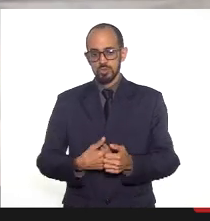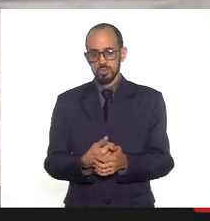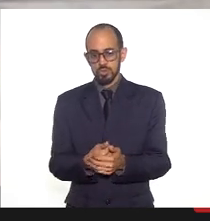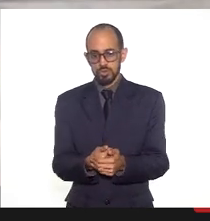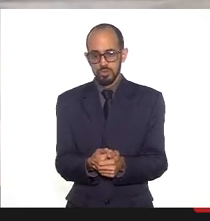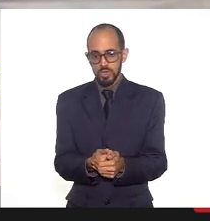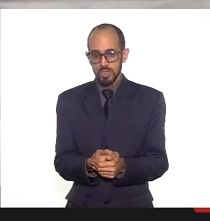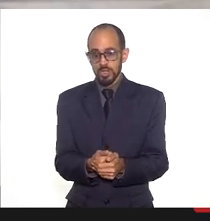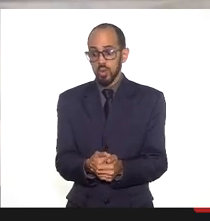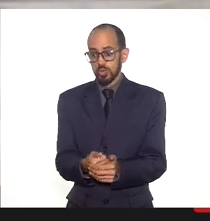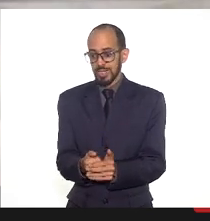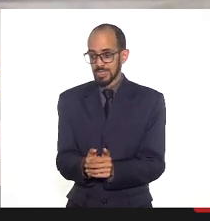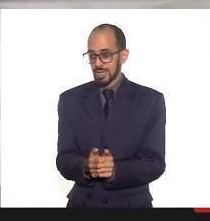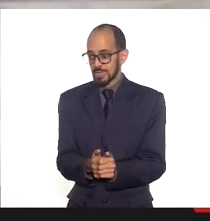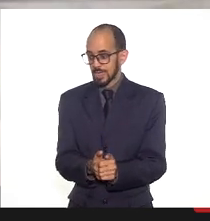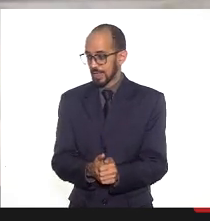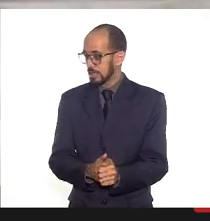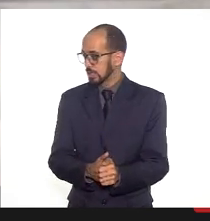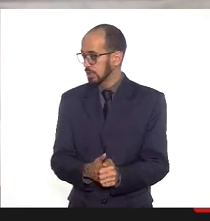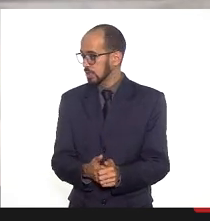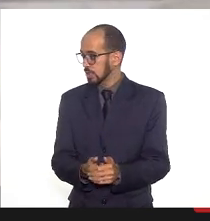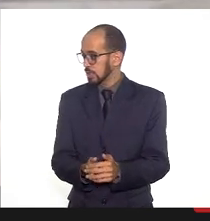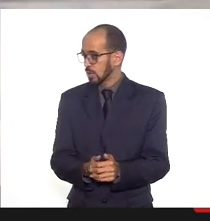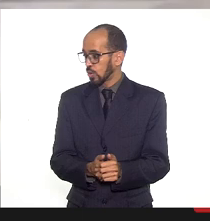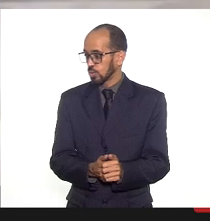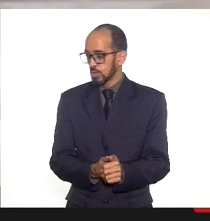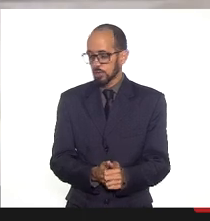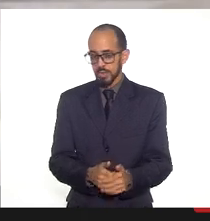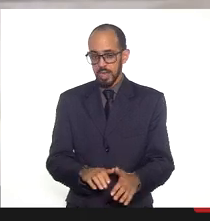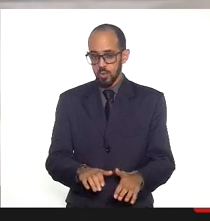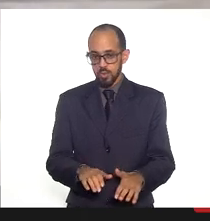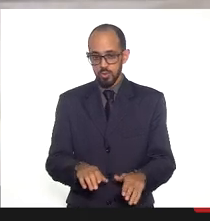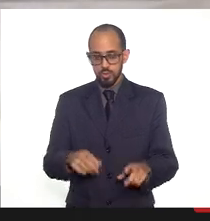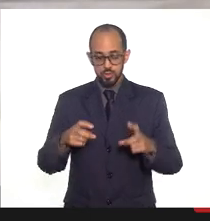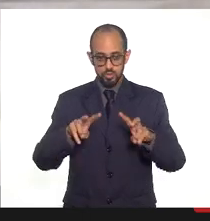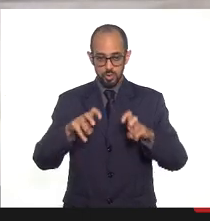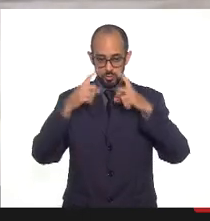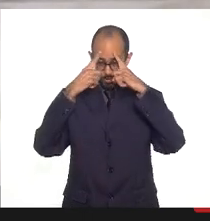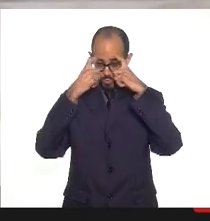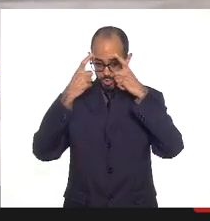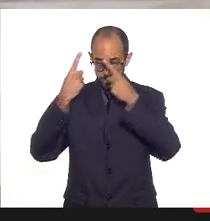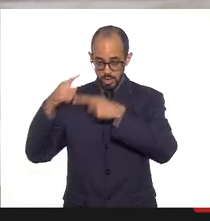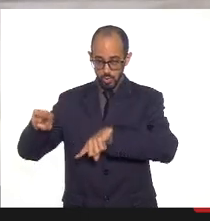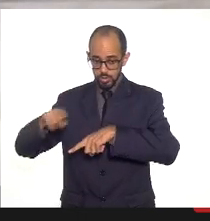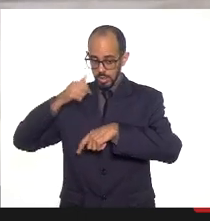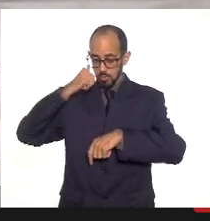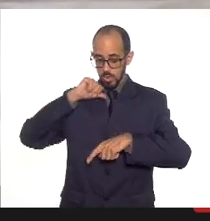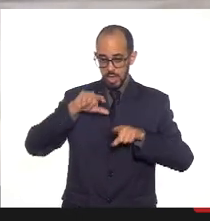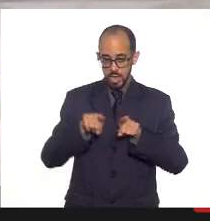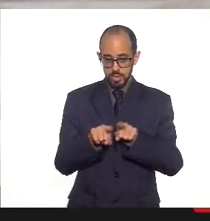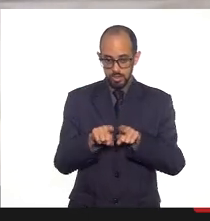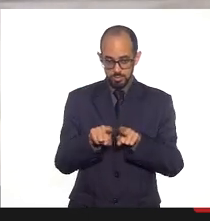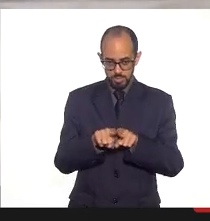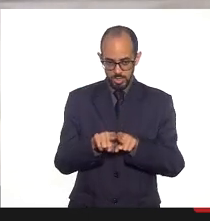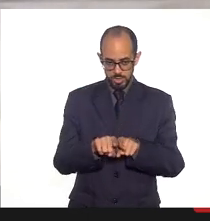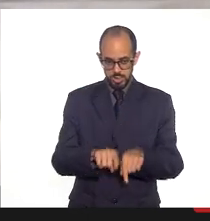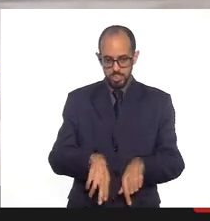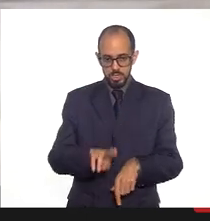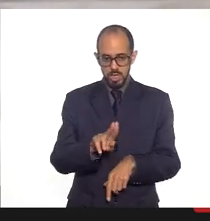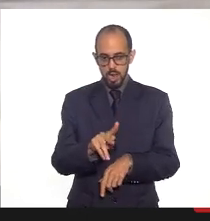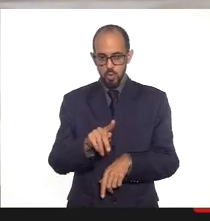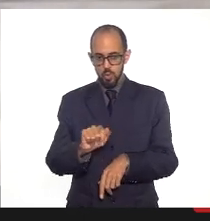e isso aconteceu quando a gente também apoiou as questões da violência contra a mulher, a questão da UPA da